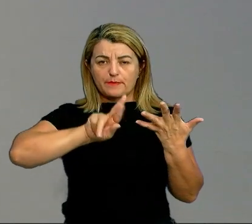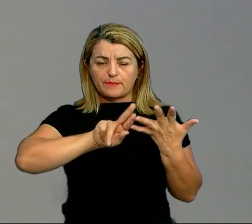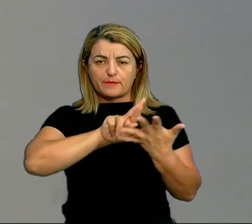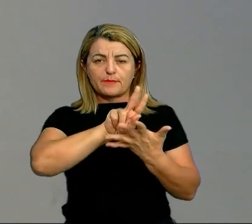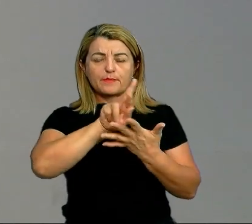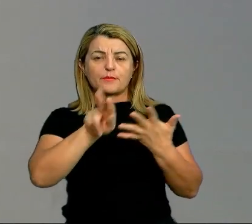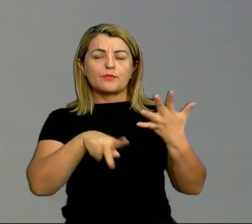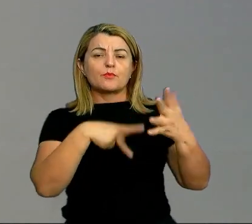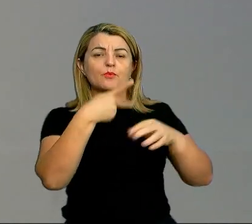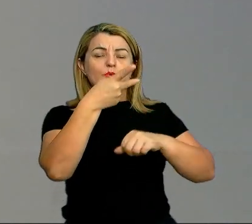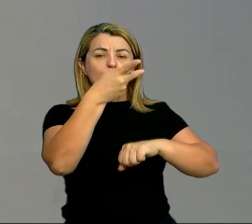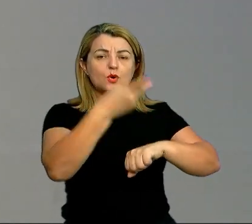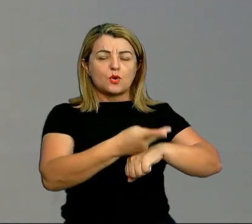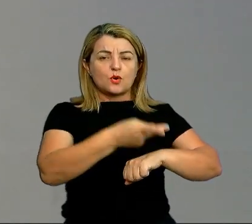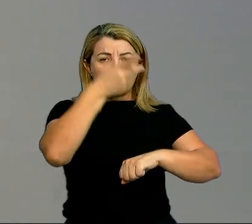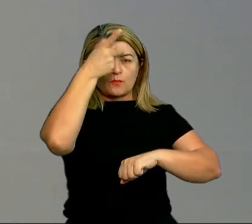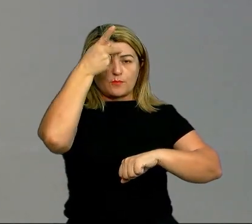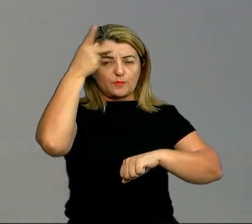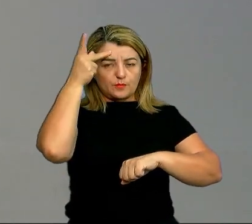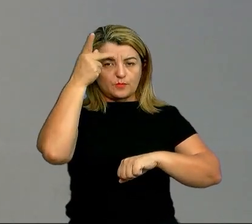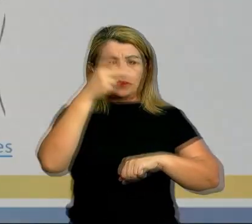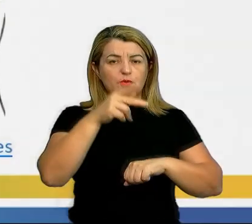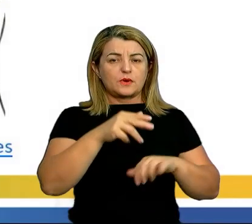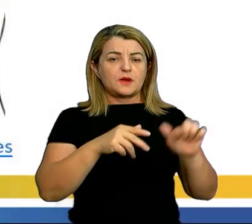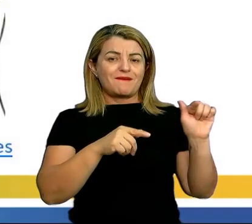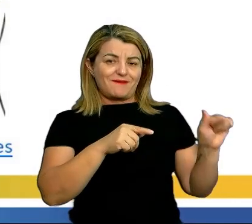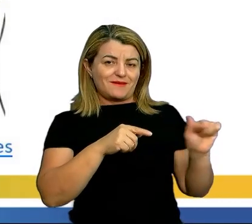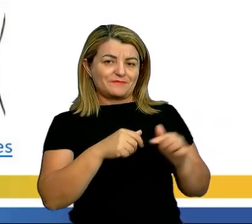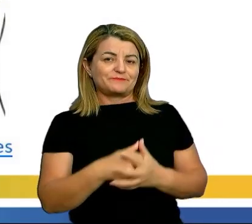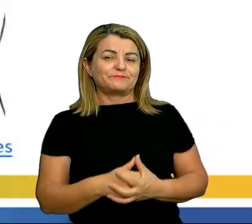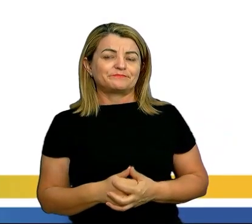no poeta, no escritor português Fernando Pessoa.